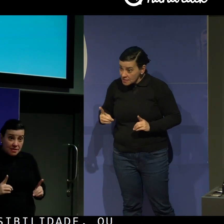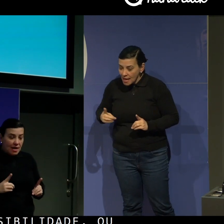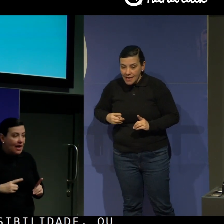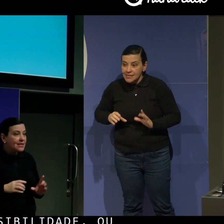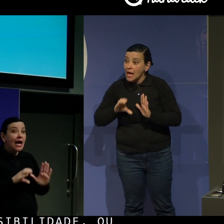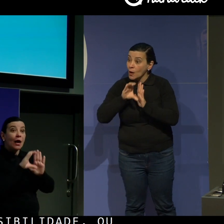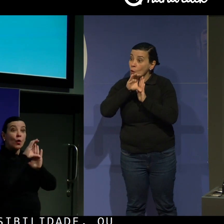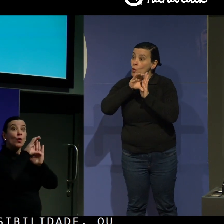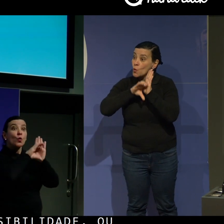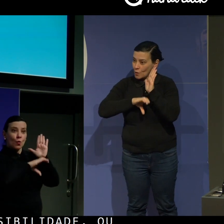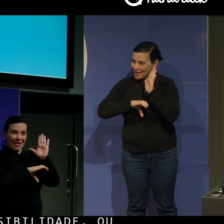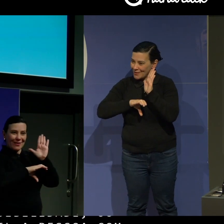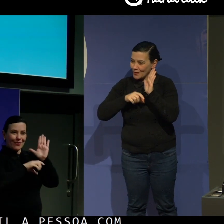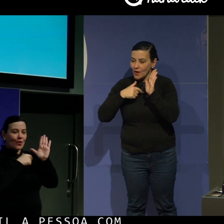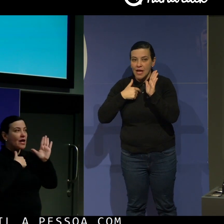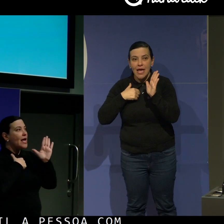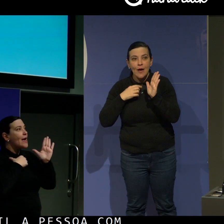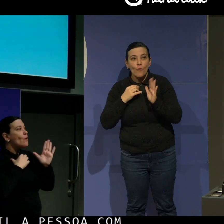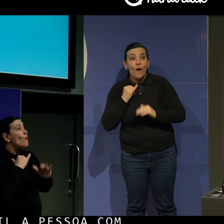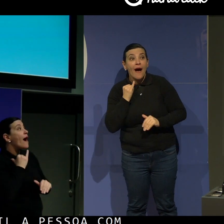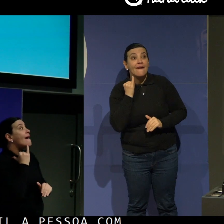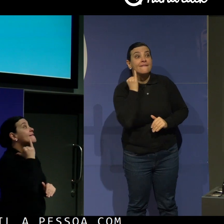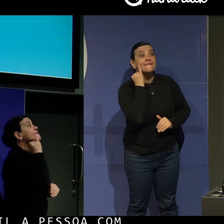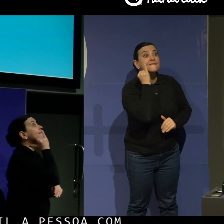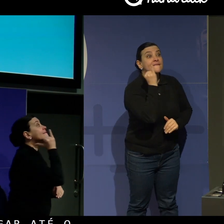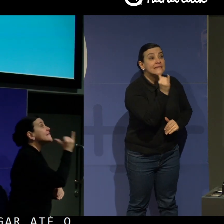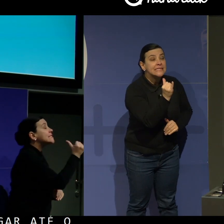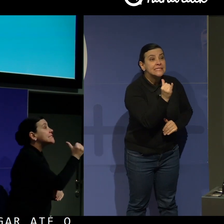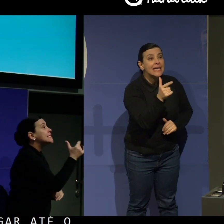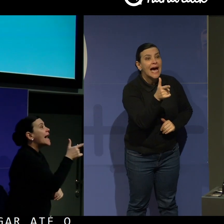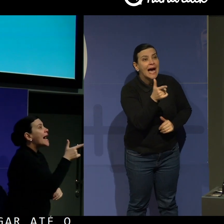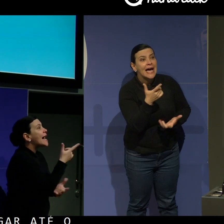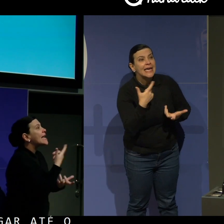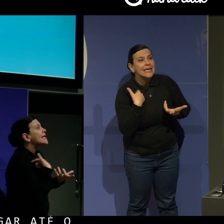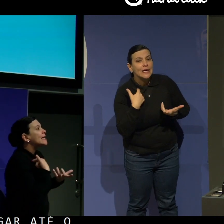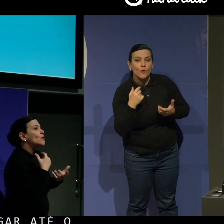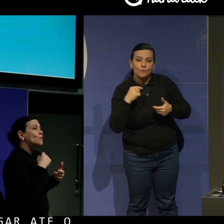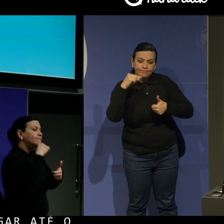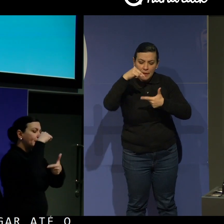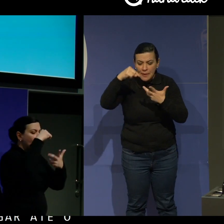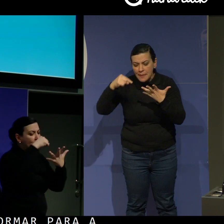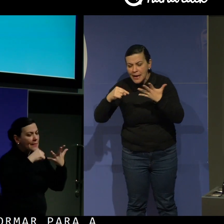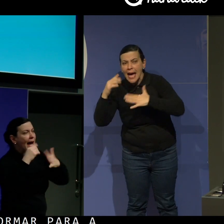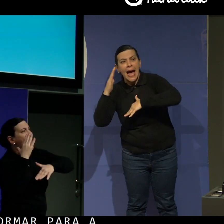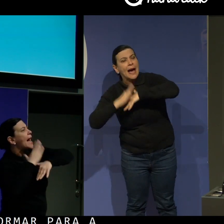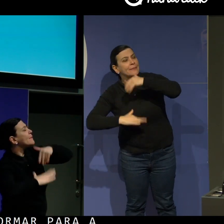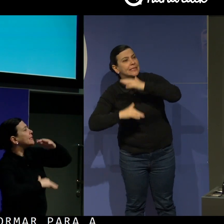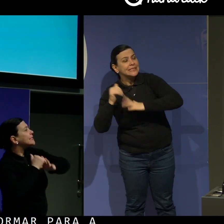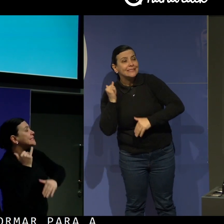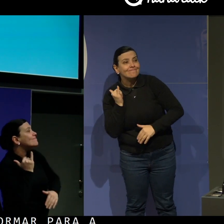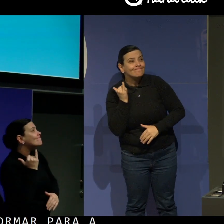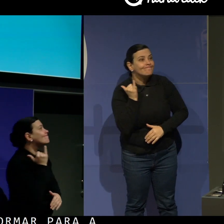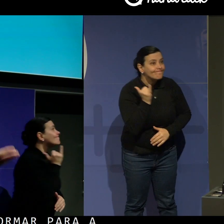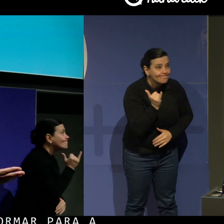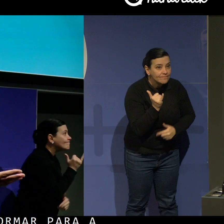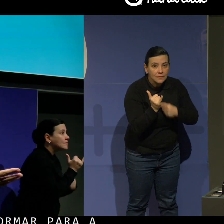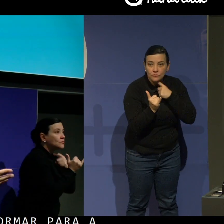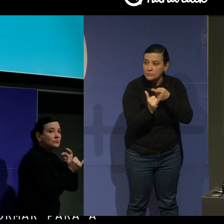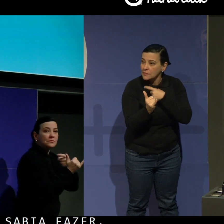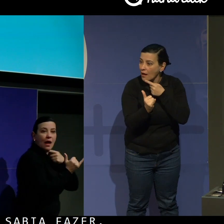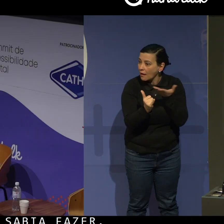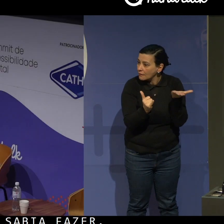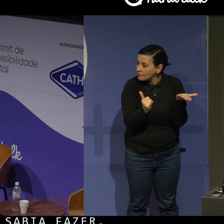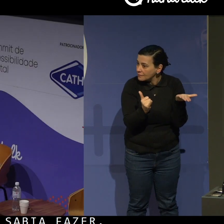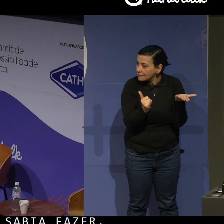o currículo e informar para a gente o que ela sabia fazer, quais eram as suas habilidades, o que ela poderia oferecer para o mercado.